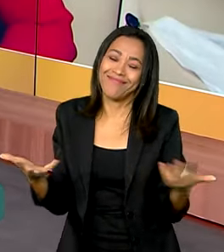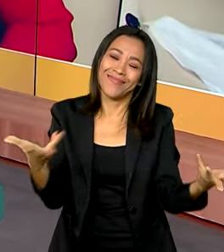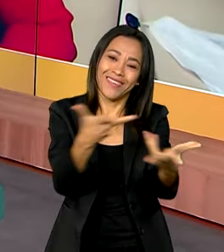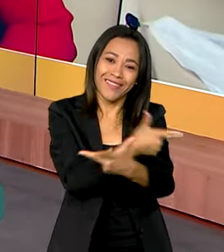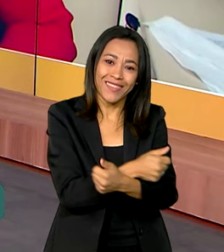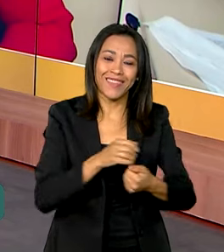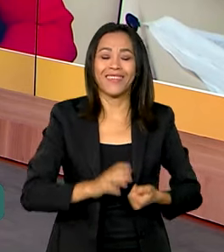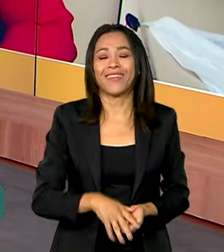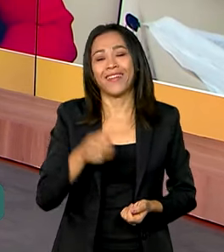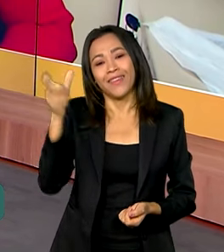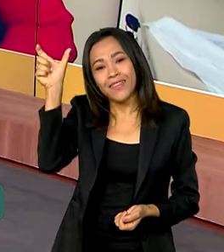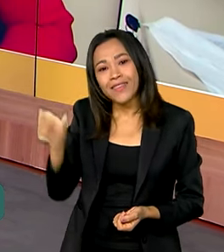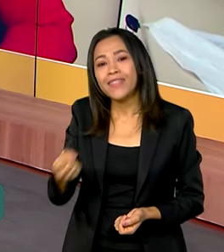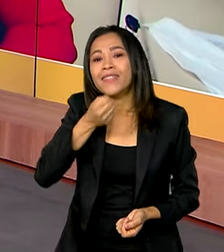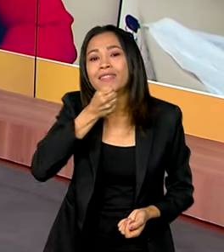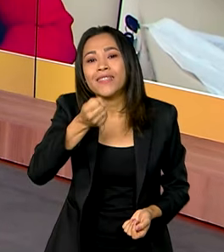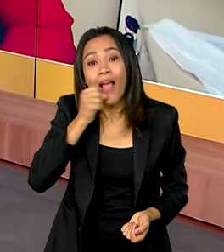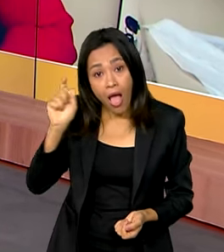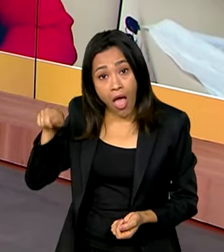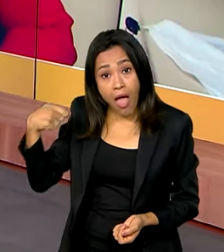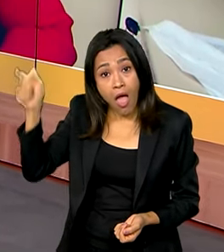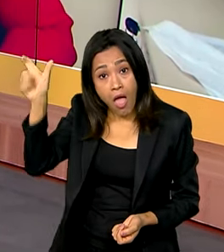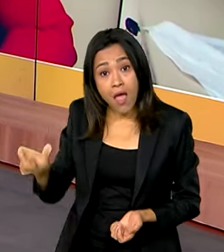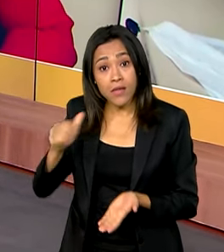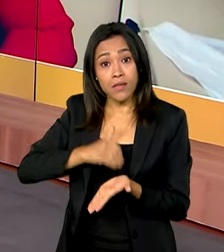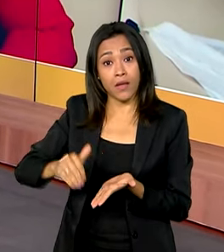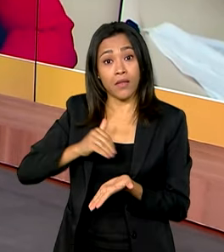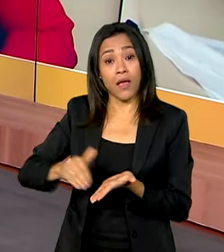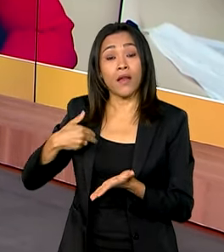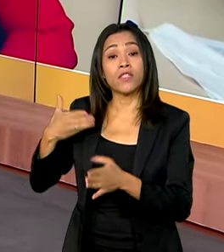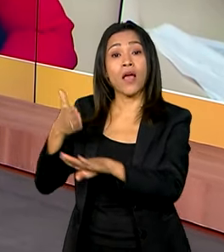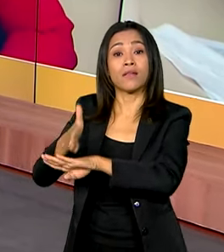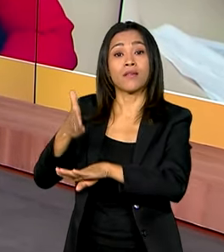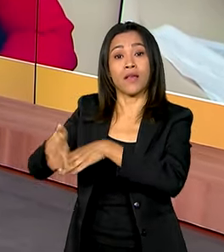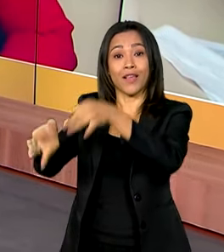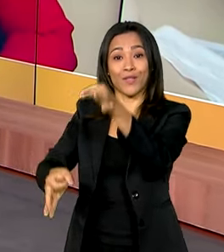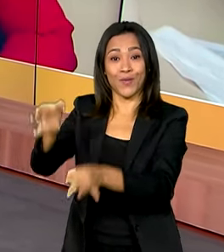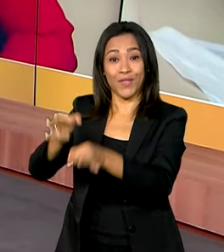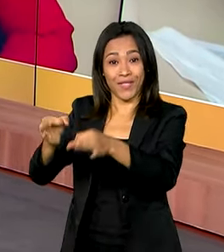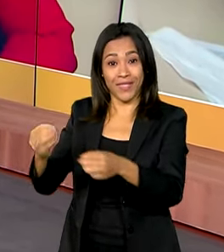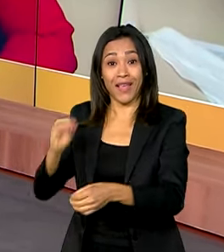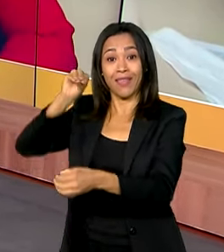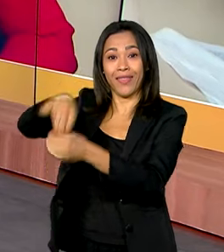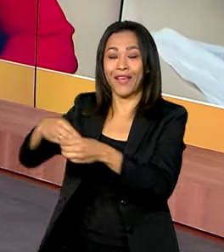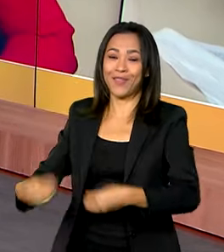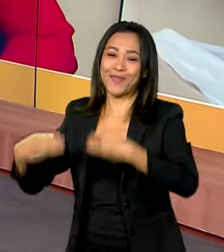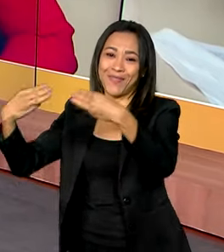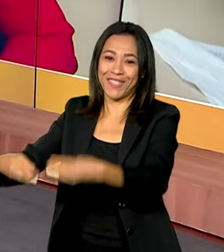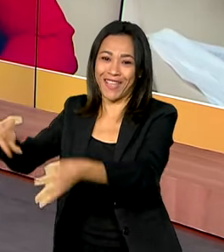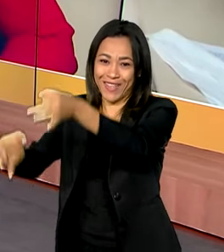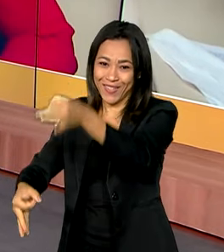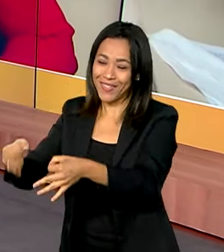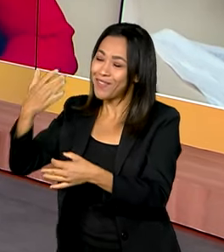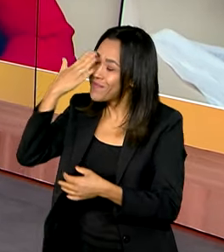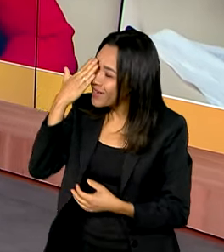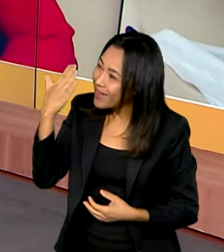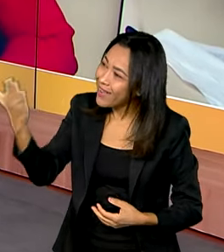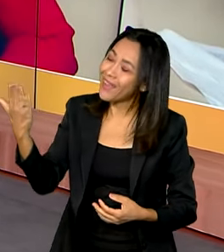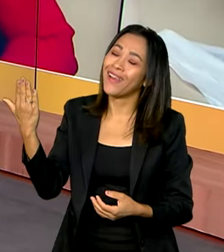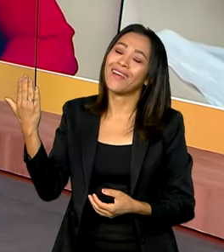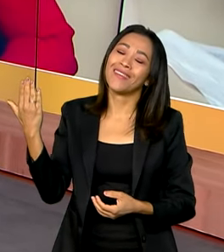entrevistei Sheila de Carvalho, ela que é Secretária de Acesso à Justiça do Ministério da Justiça e Segurança Pública. Eu agradeço